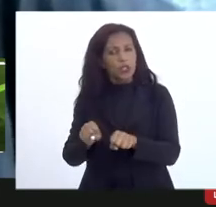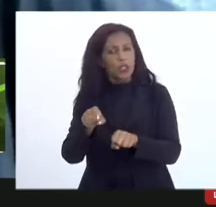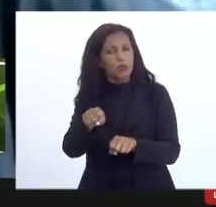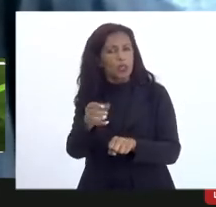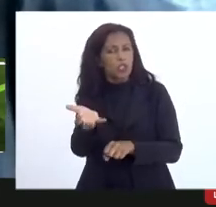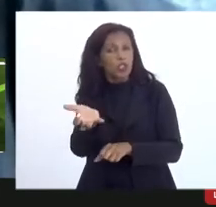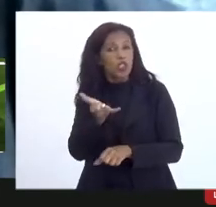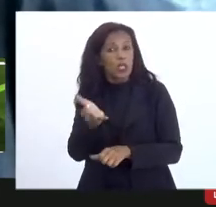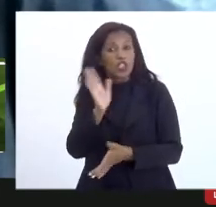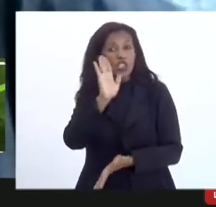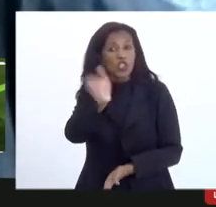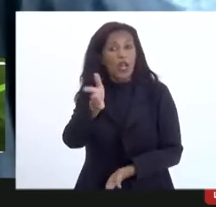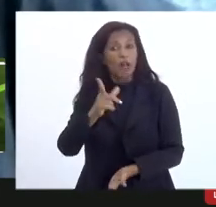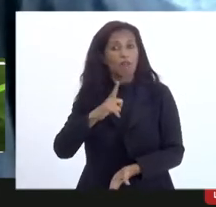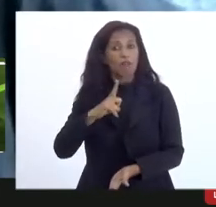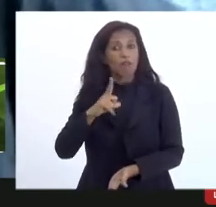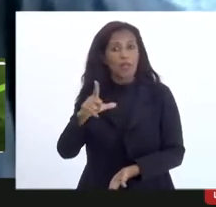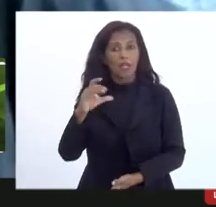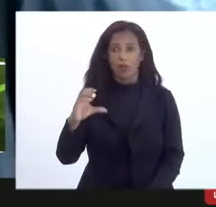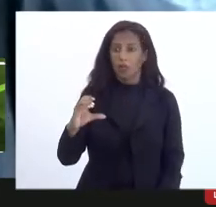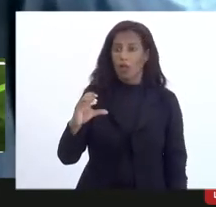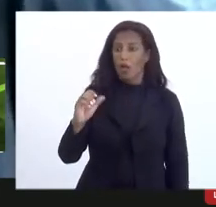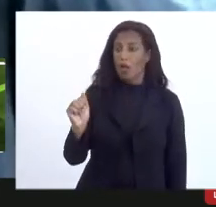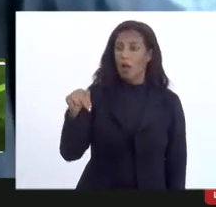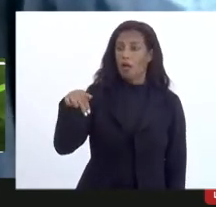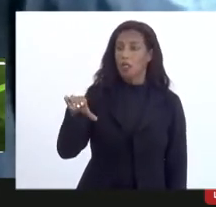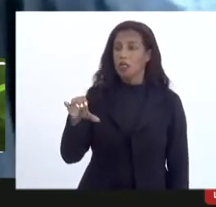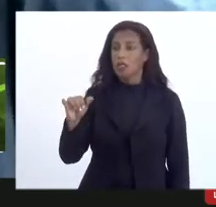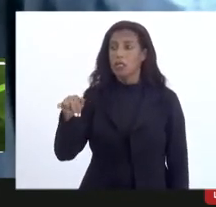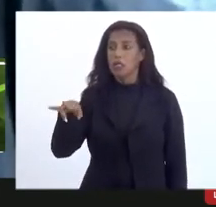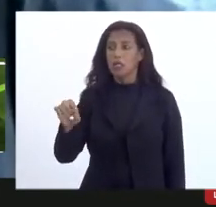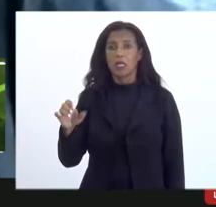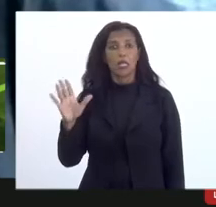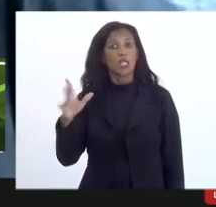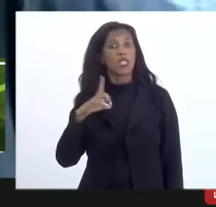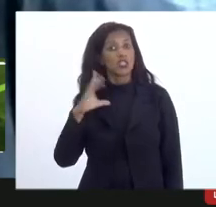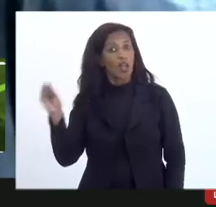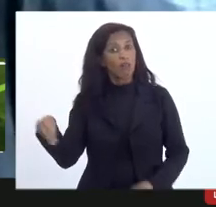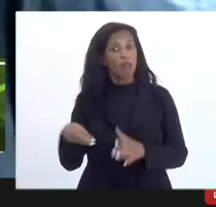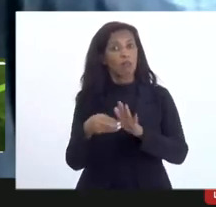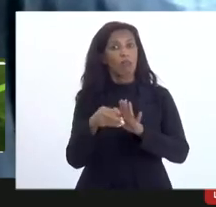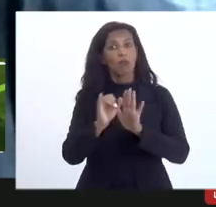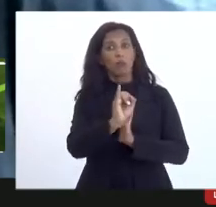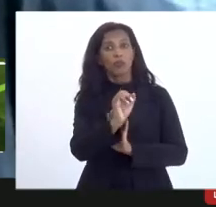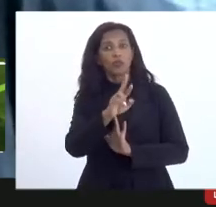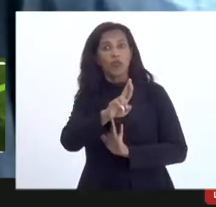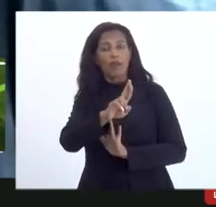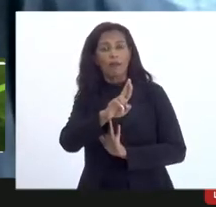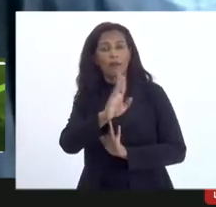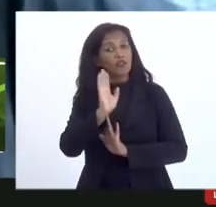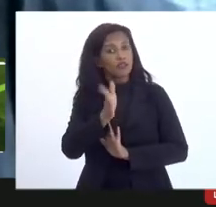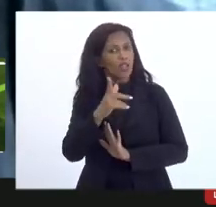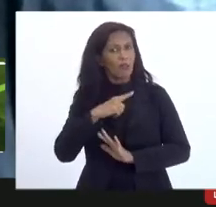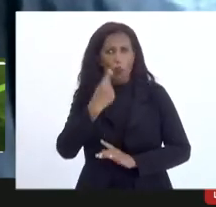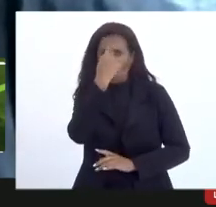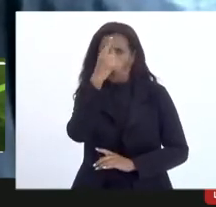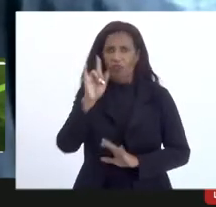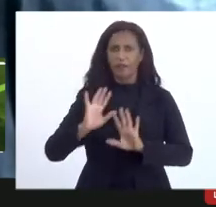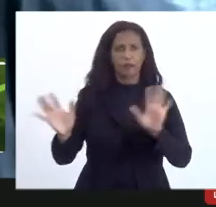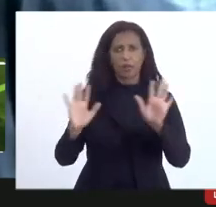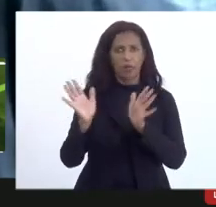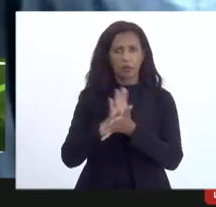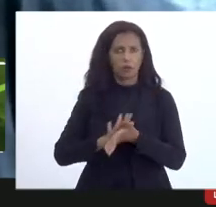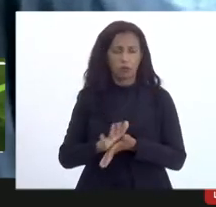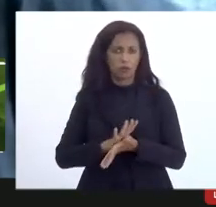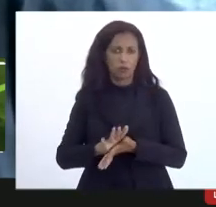é o que já existe na ANSINE e é o que já existe no Imposto de Renda da Receita Federal então não estamos inventando a roda